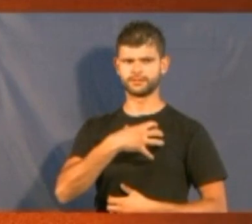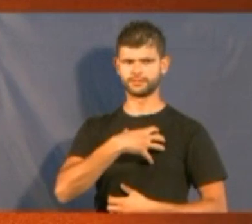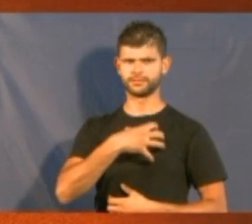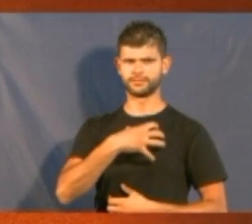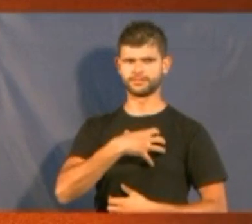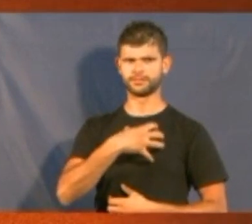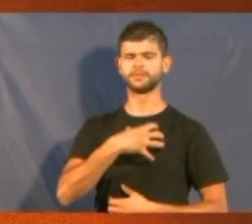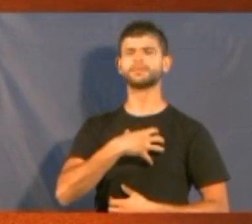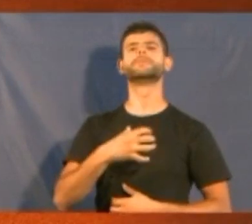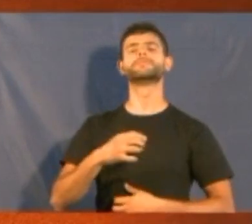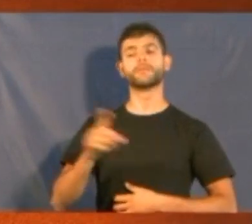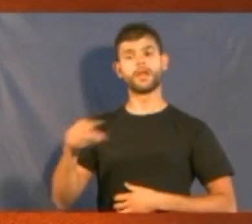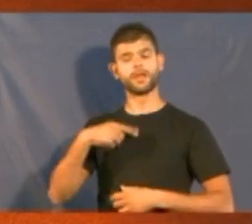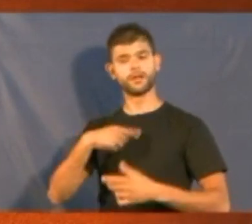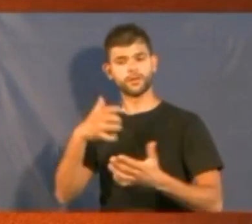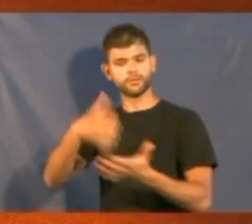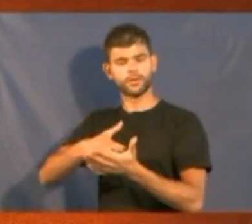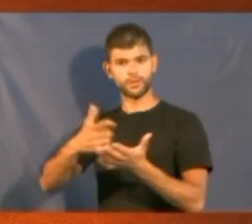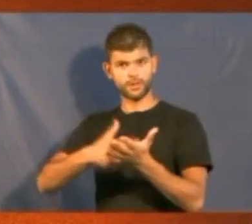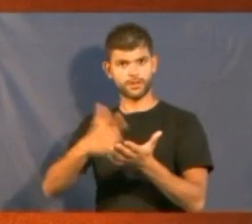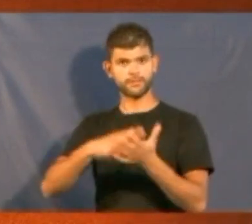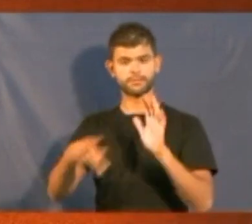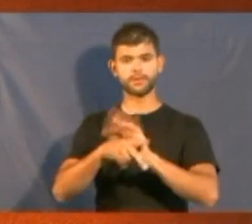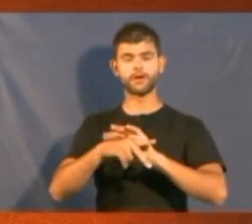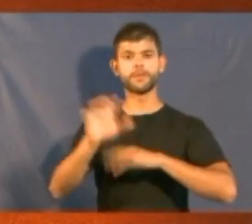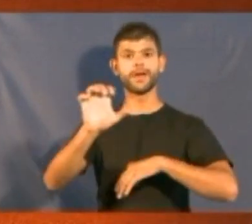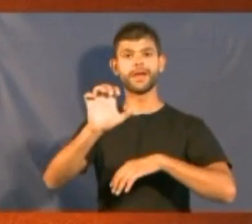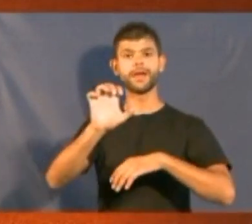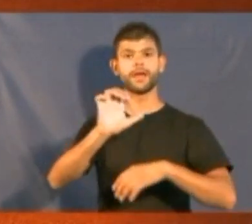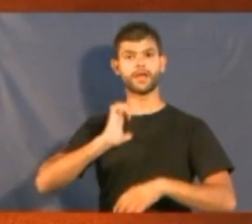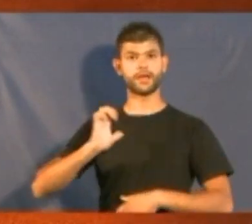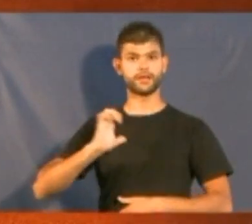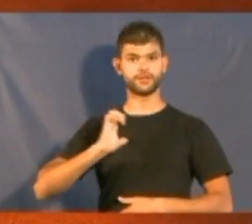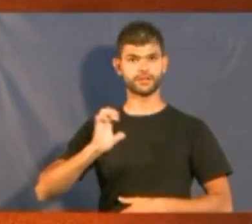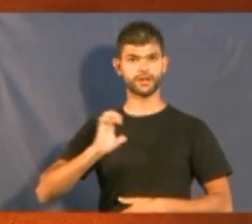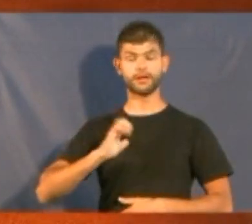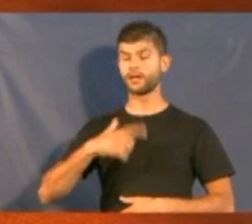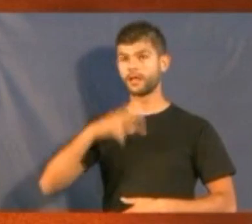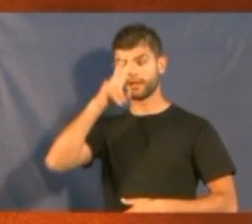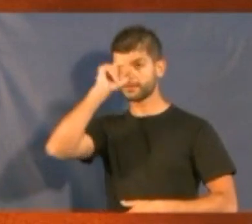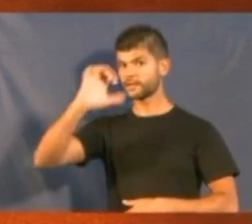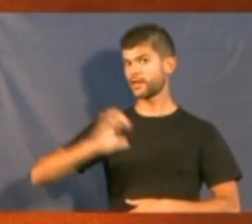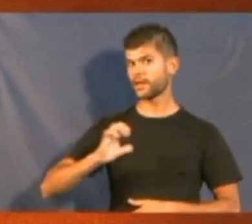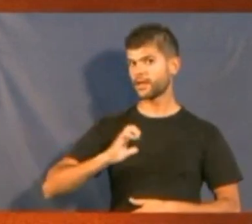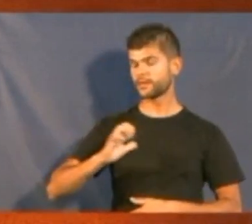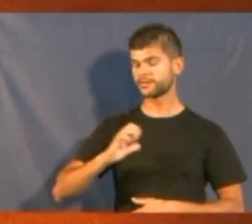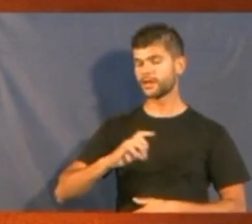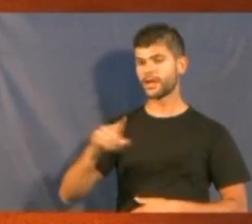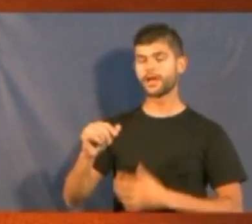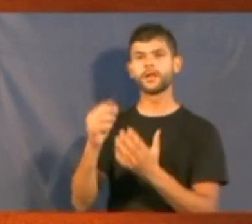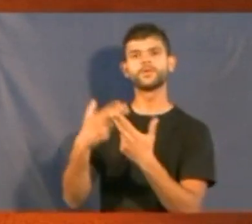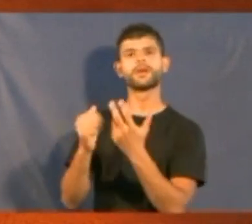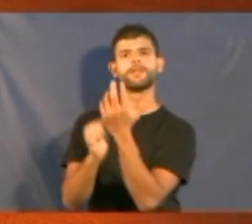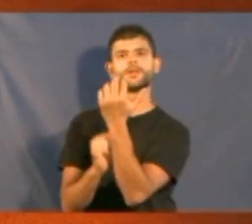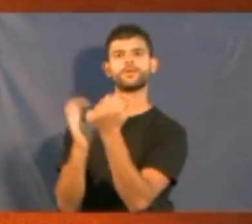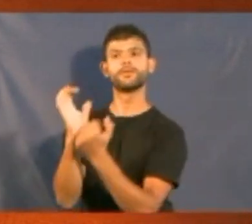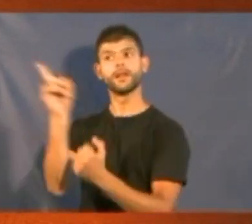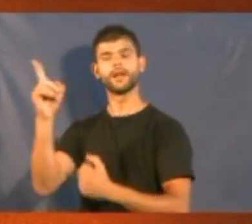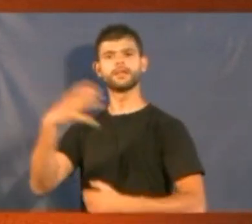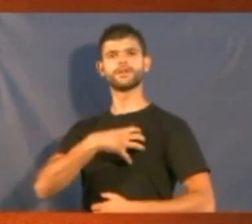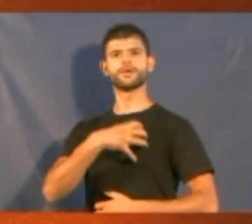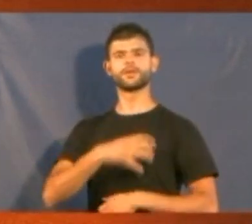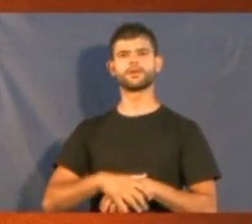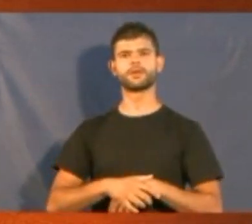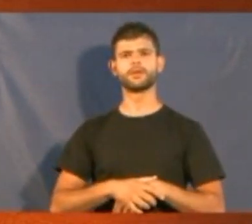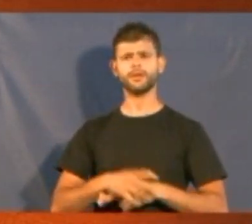Era tanta ética que ela usava luvas em Salvador. 38 graus e ela de luvas. Eu achava aquilo